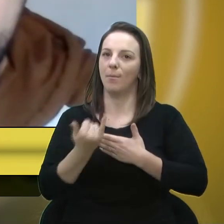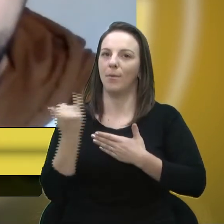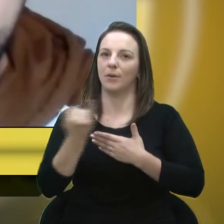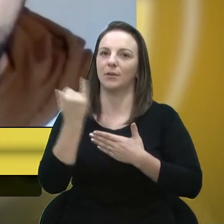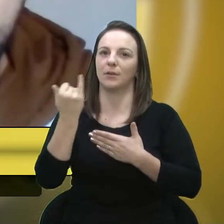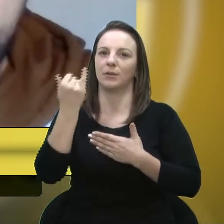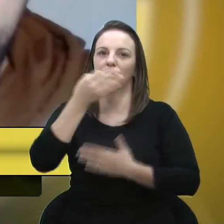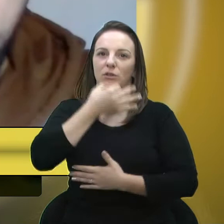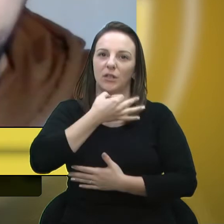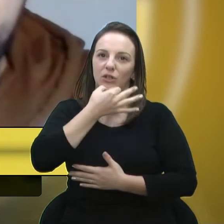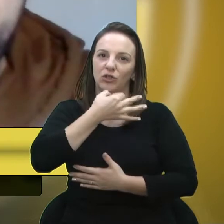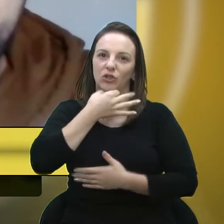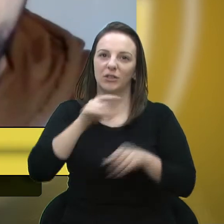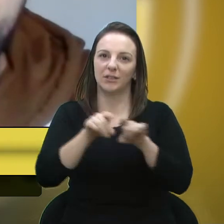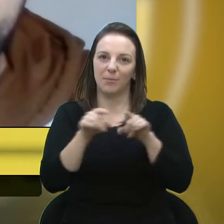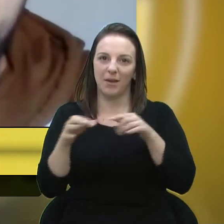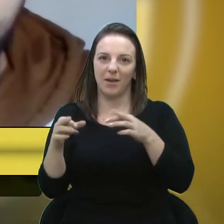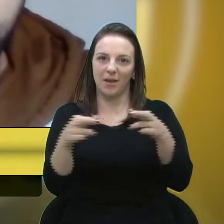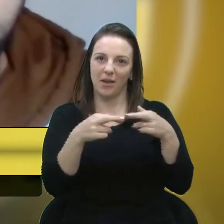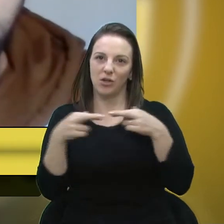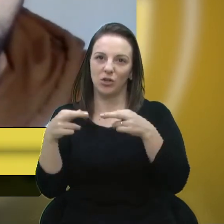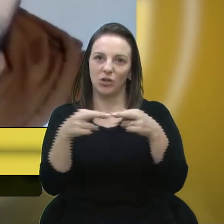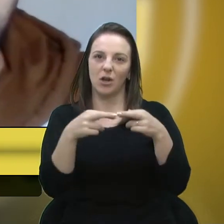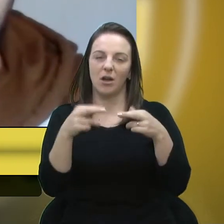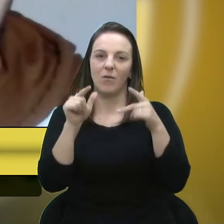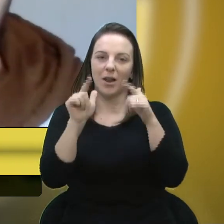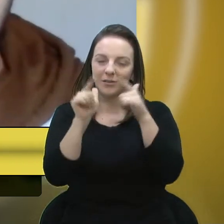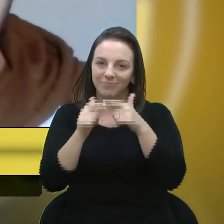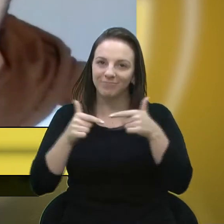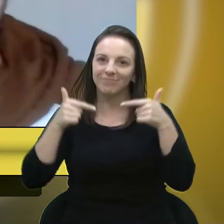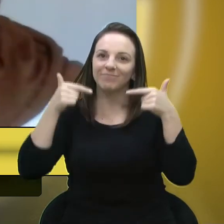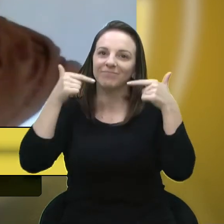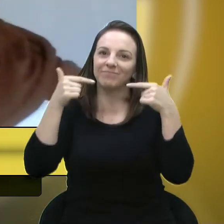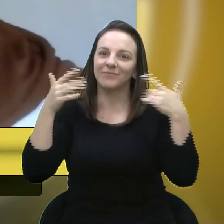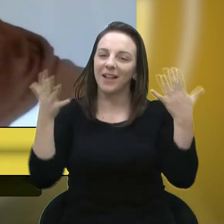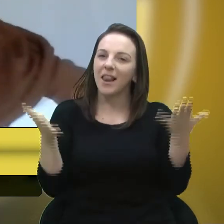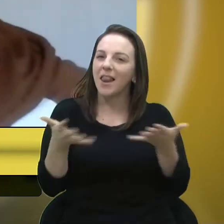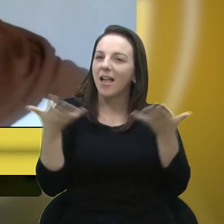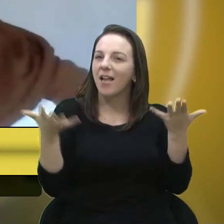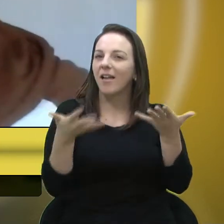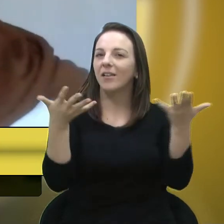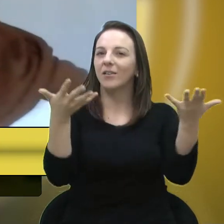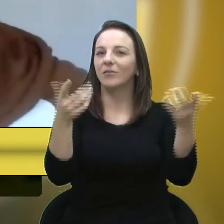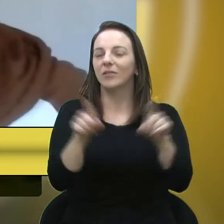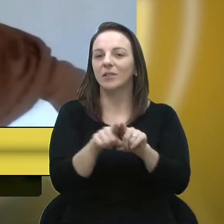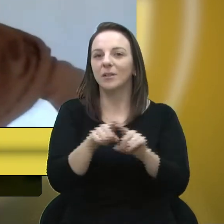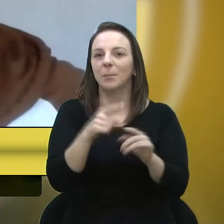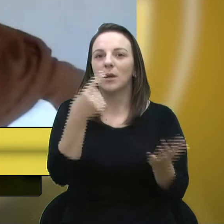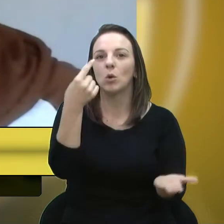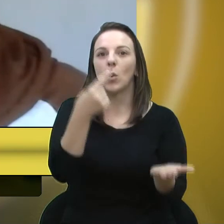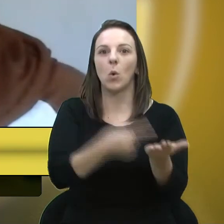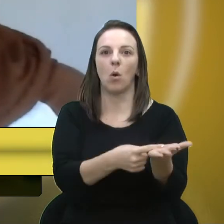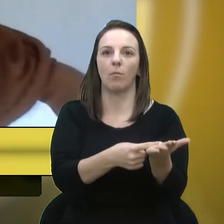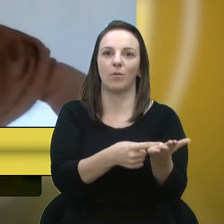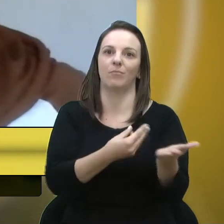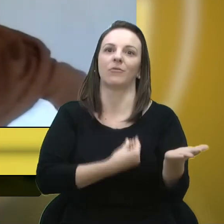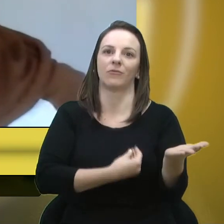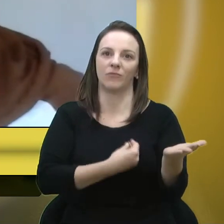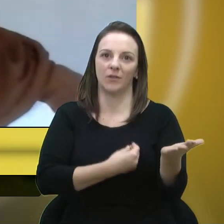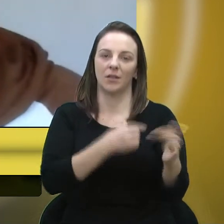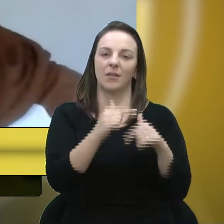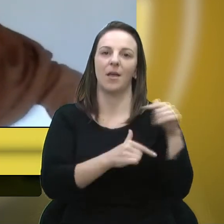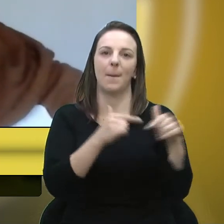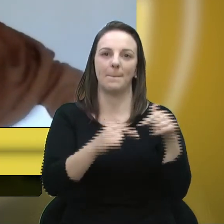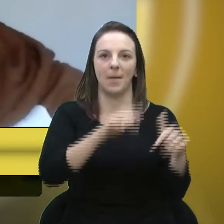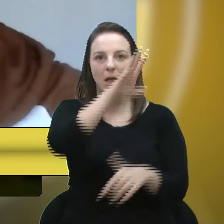Caxias do Sul e para a nossa região, com seu sorriso, com a sua leveza, e com seu compromisso com a vida, com o serviço público, com a